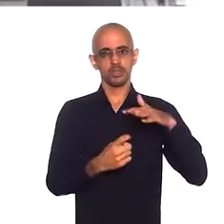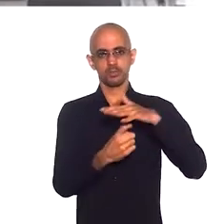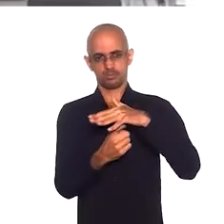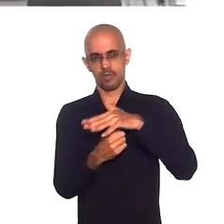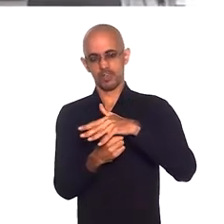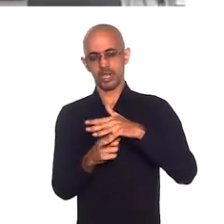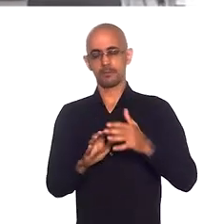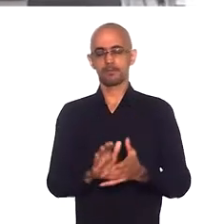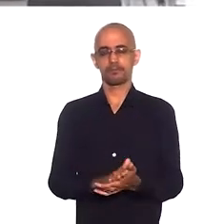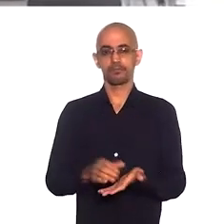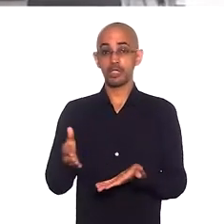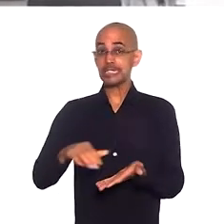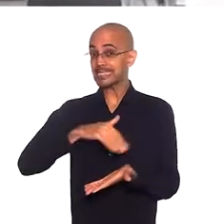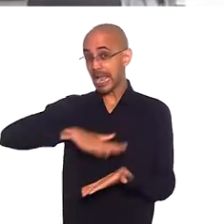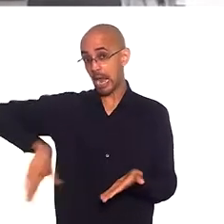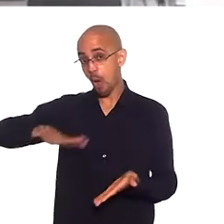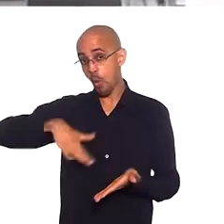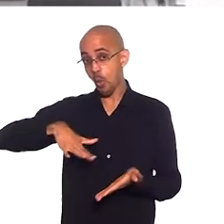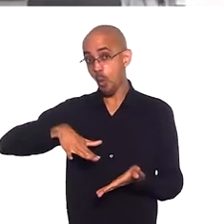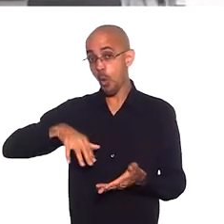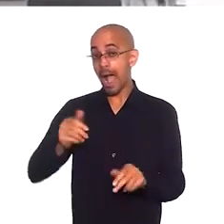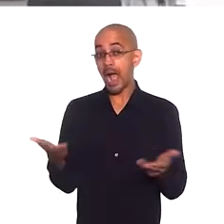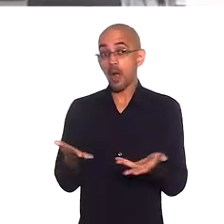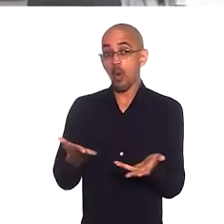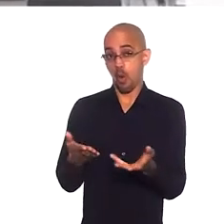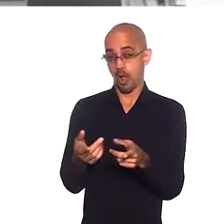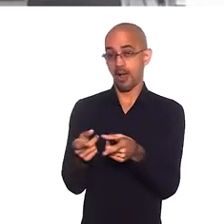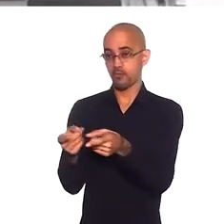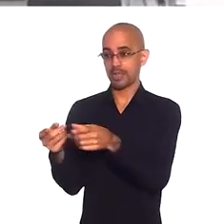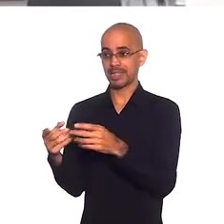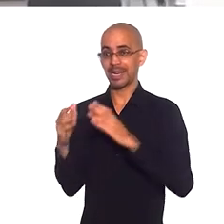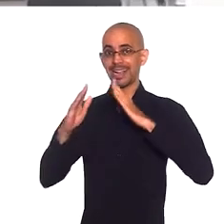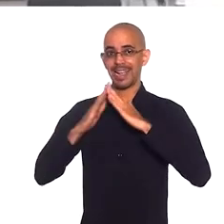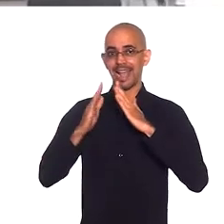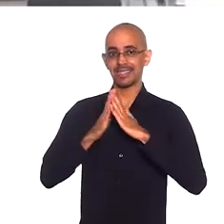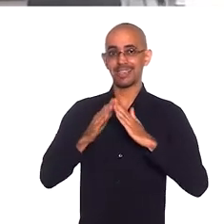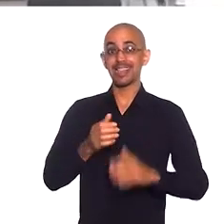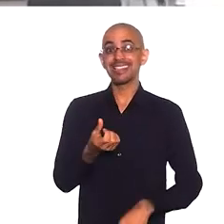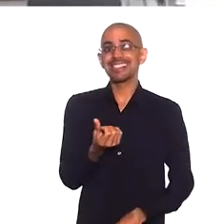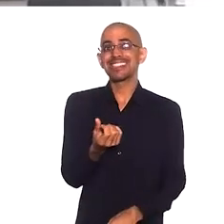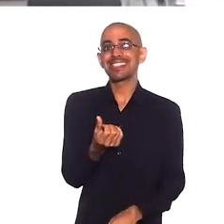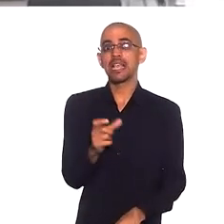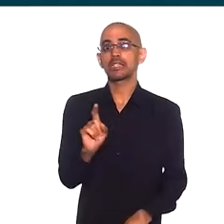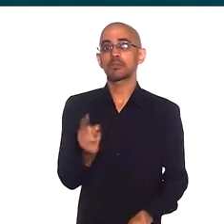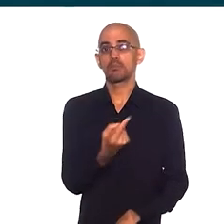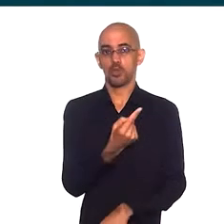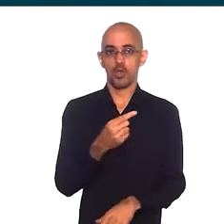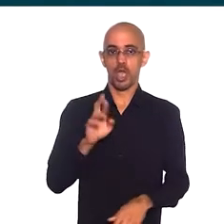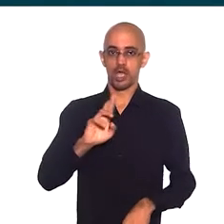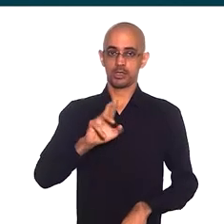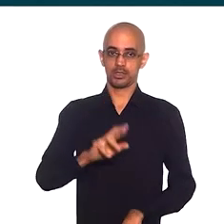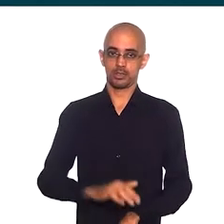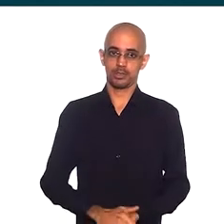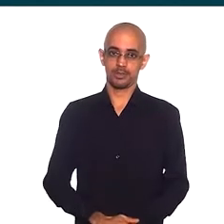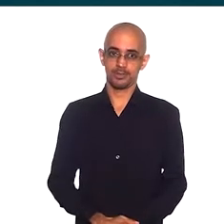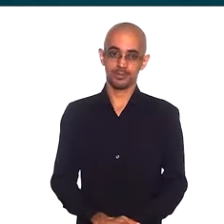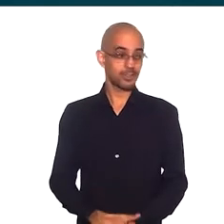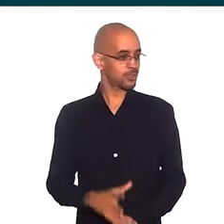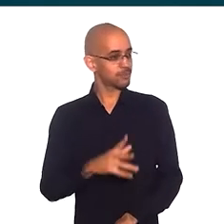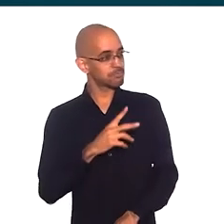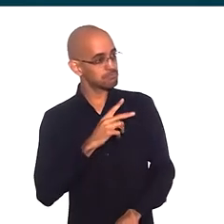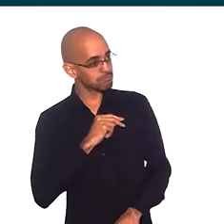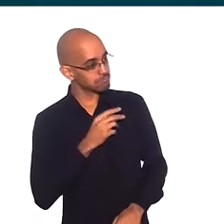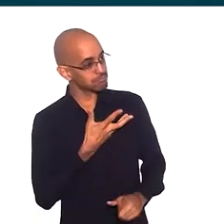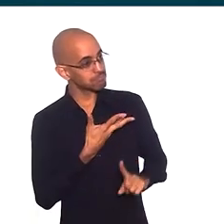a cesta programada, o nosso retorno mensal agora é de 16 mil reais. Olha